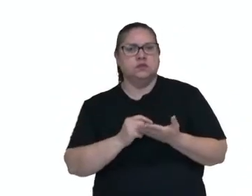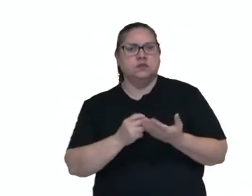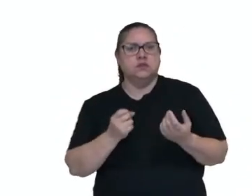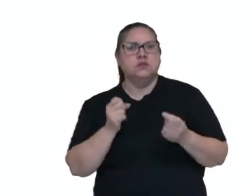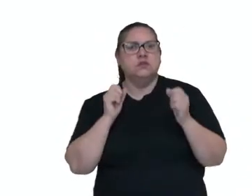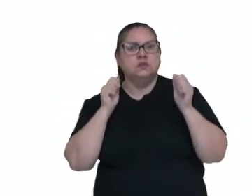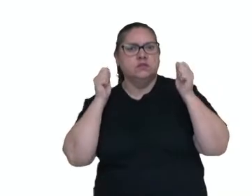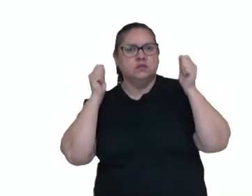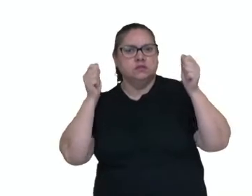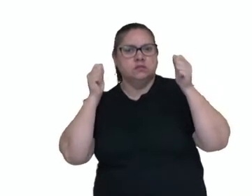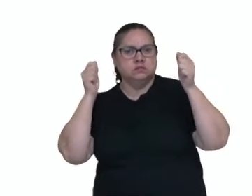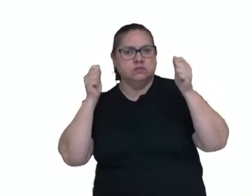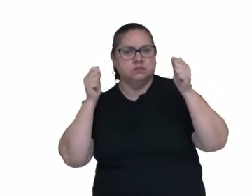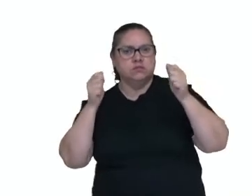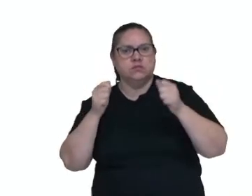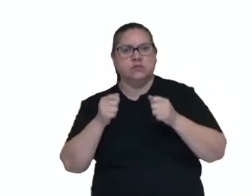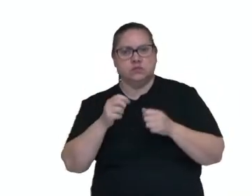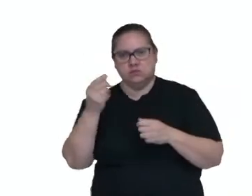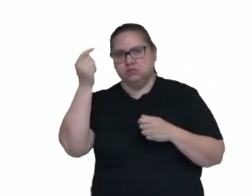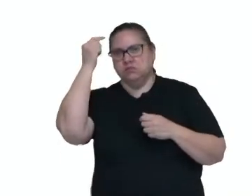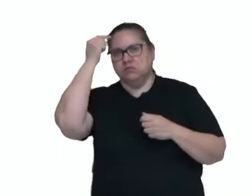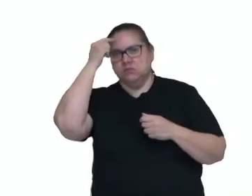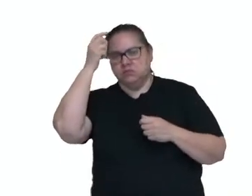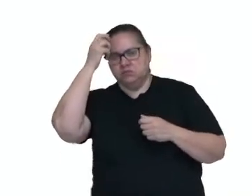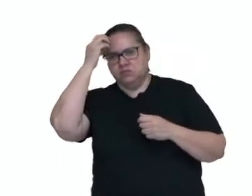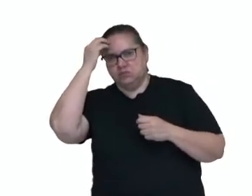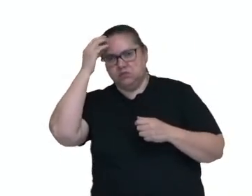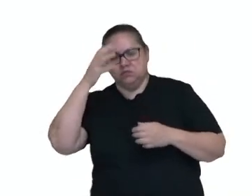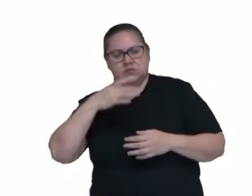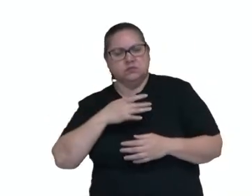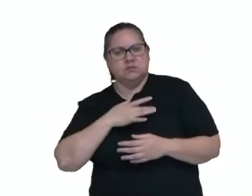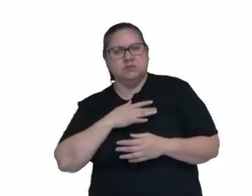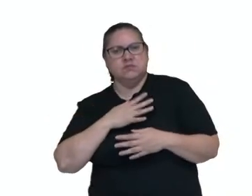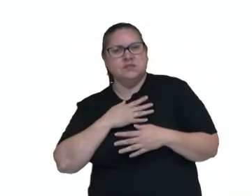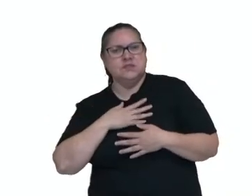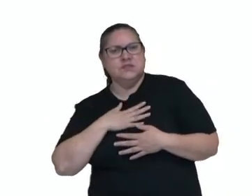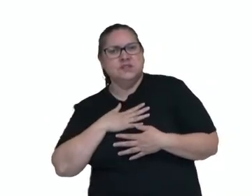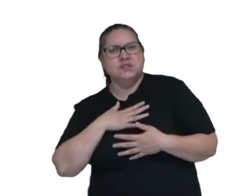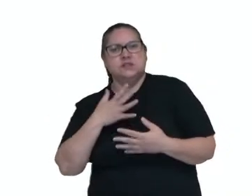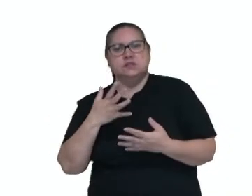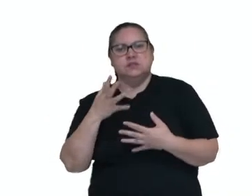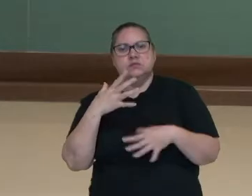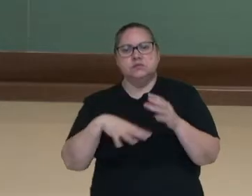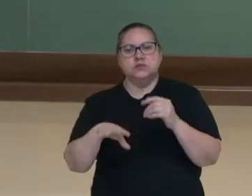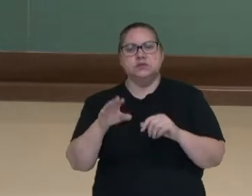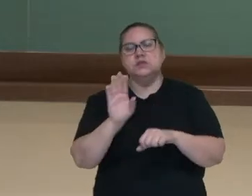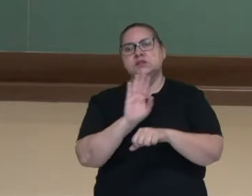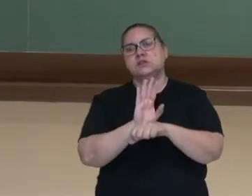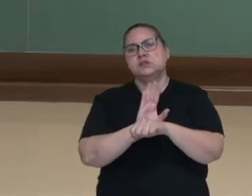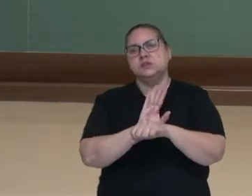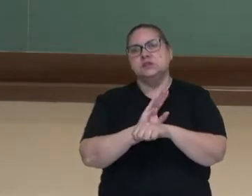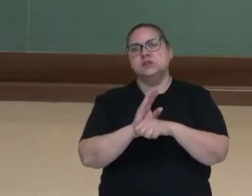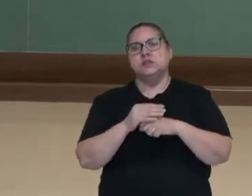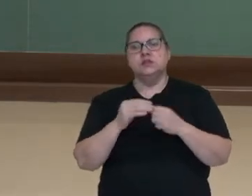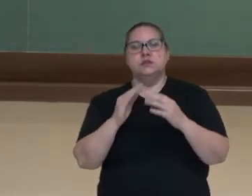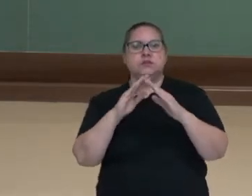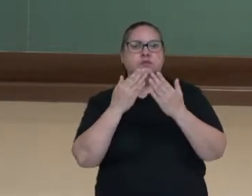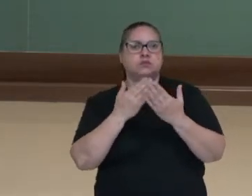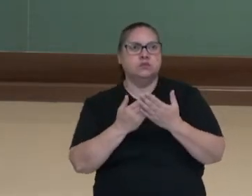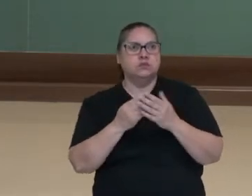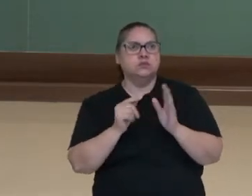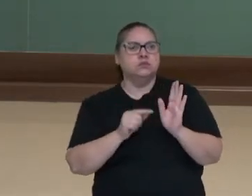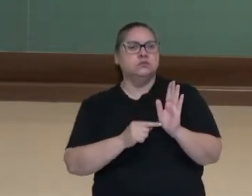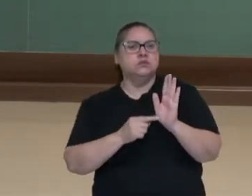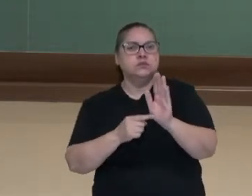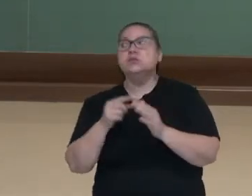manifestação em campanha de conscientização ou sensibilização e em locais como cinema, escola. Apresento a